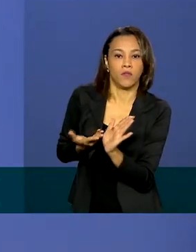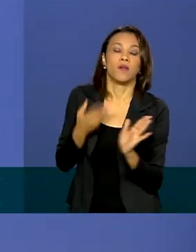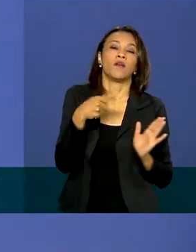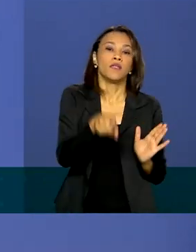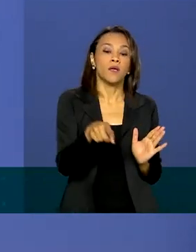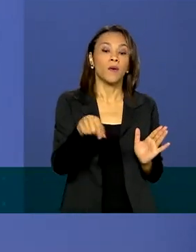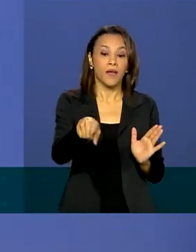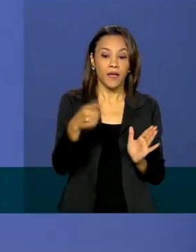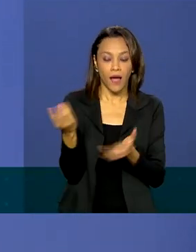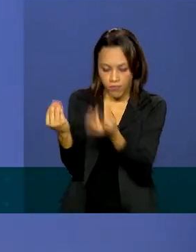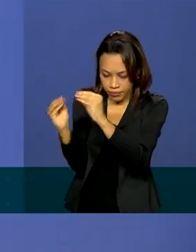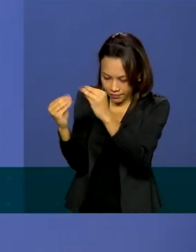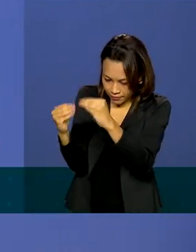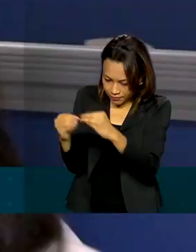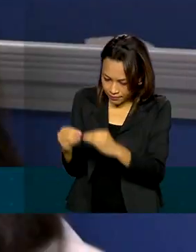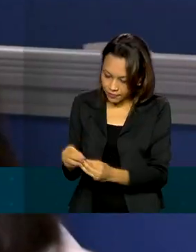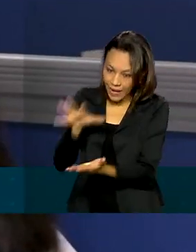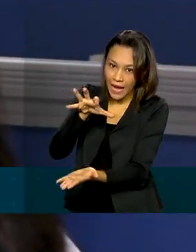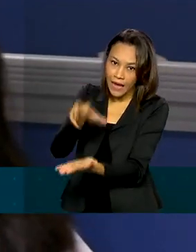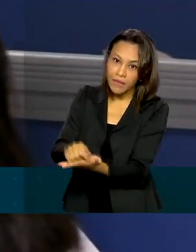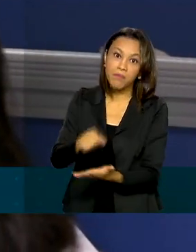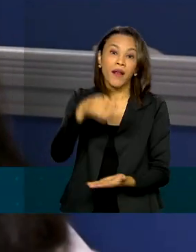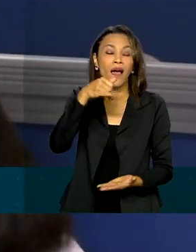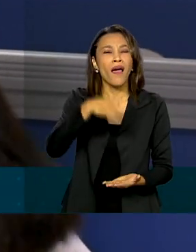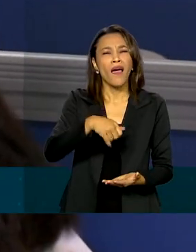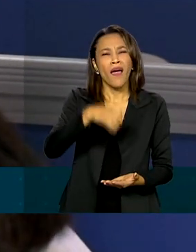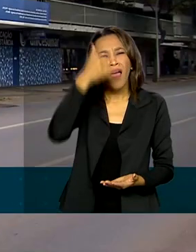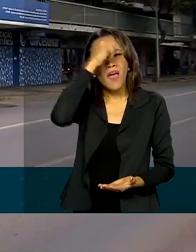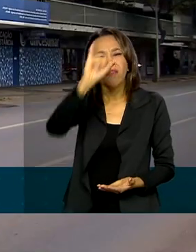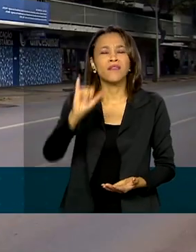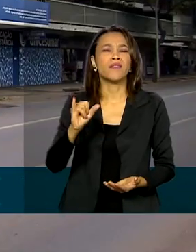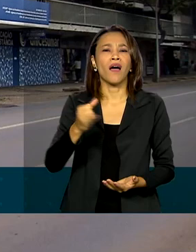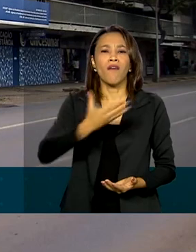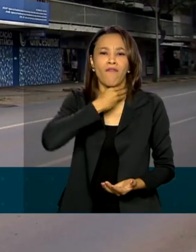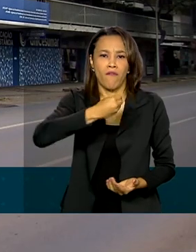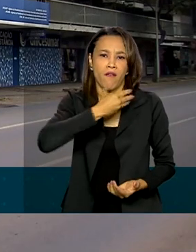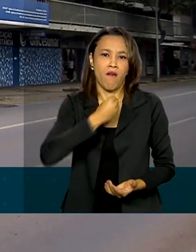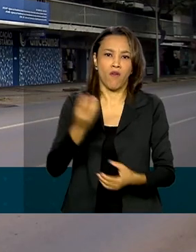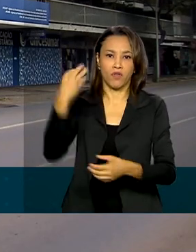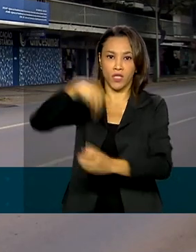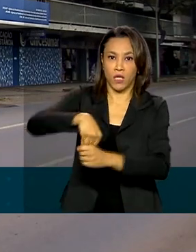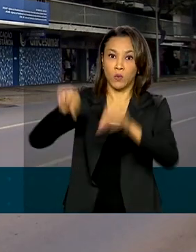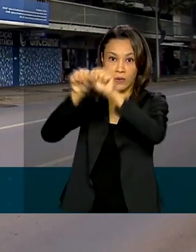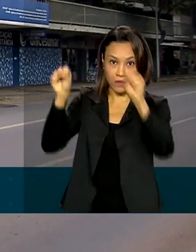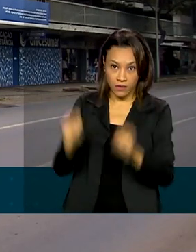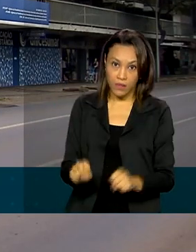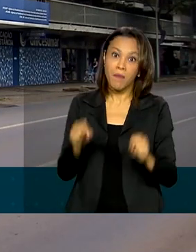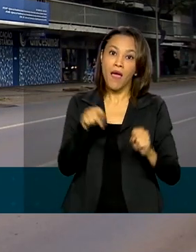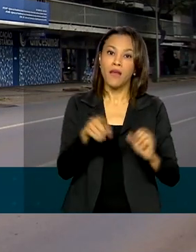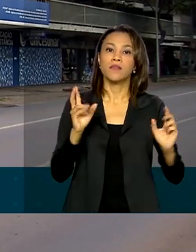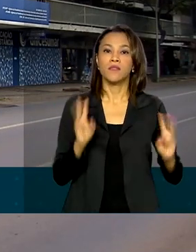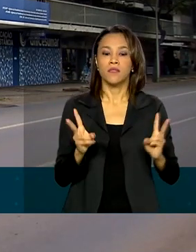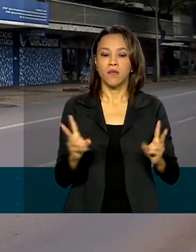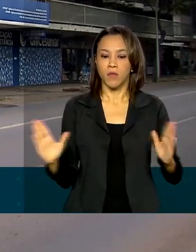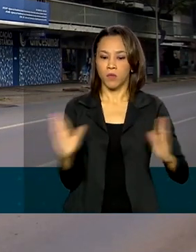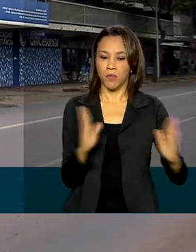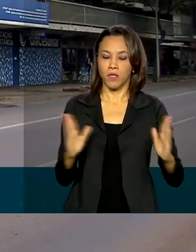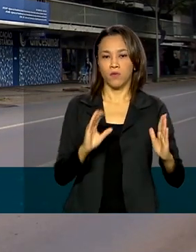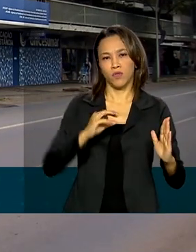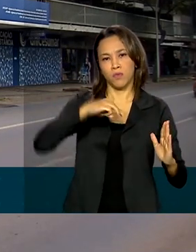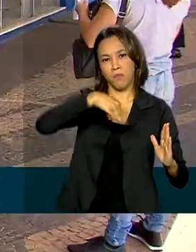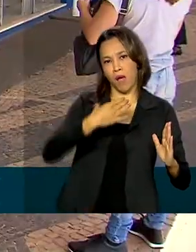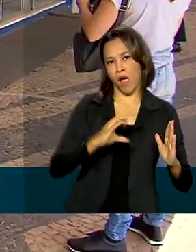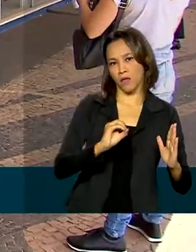atualiza o cadastro e previne fraudes contra o sistema. Geralmente, isso é feito entre os meses de março e outubro,